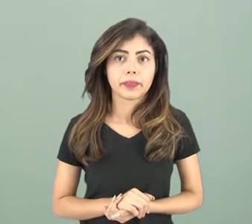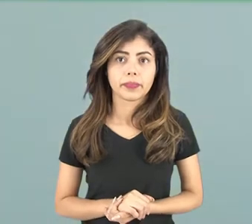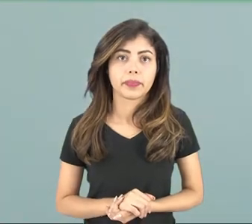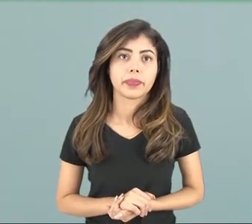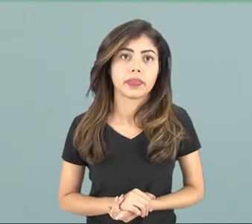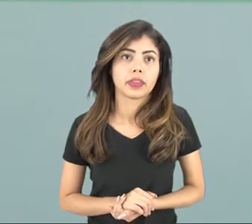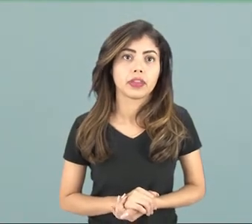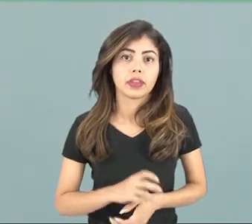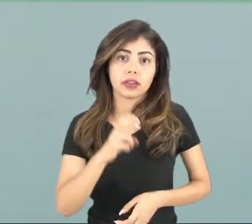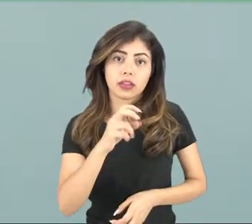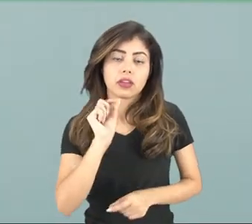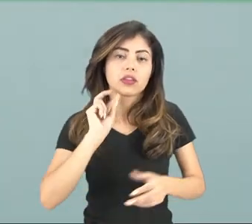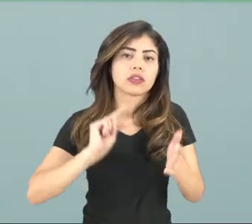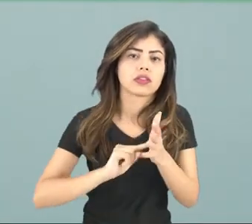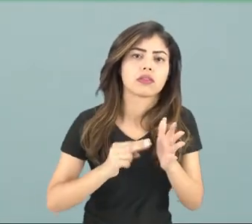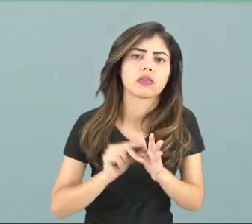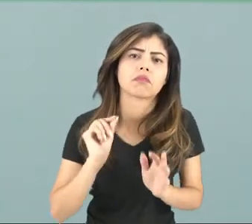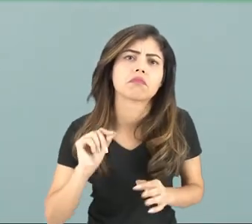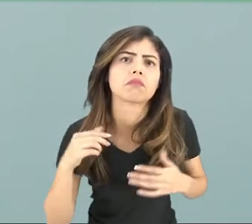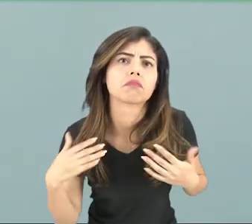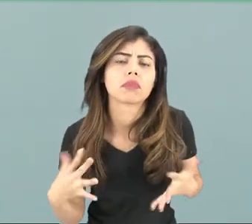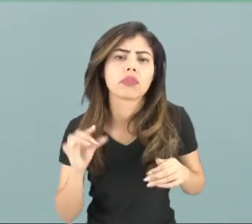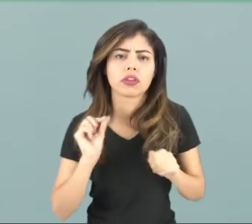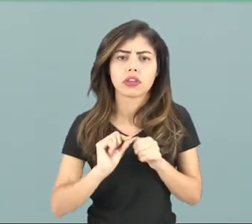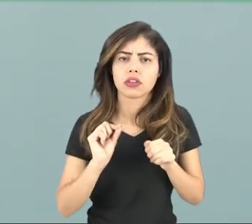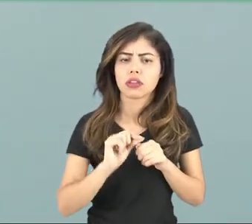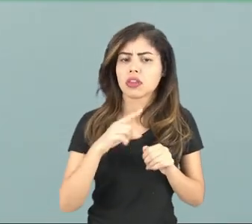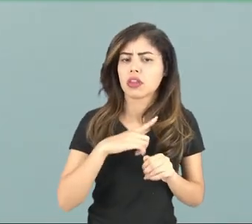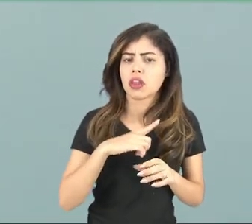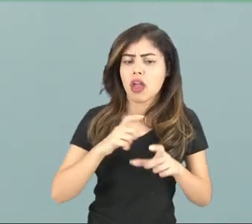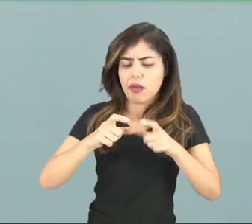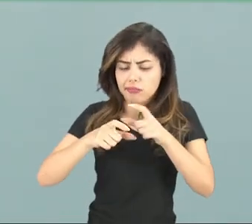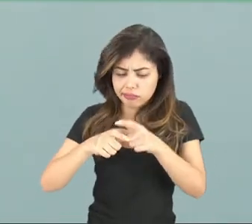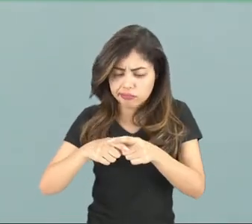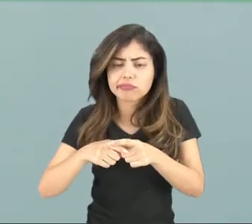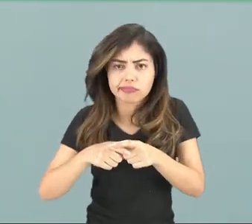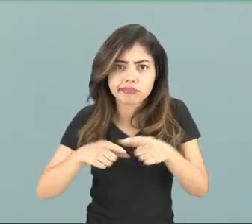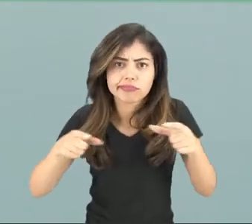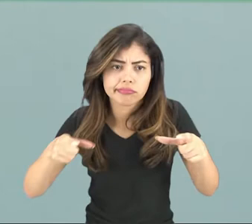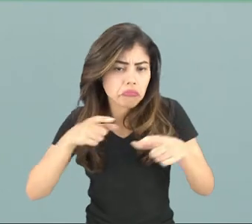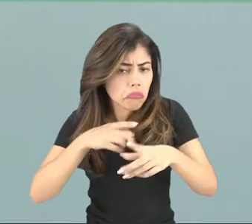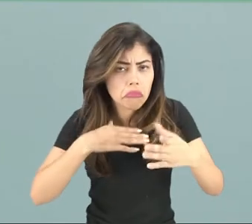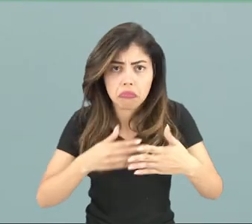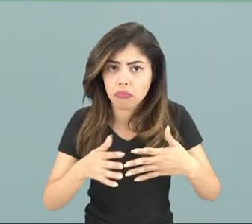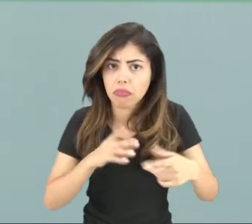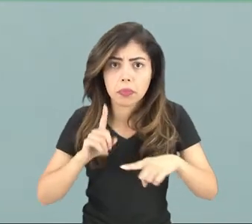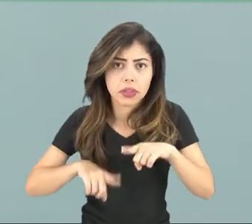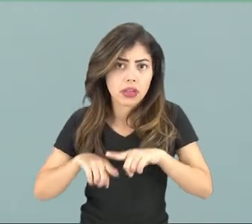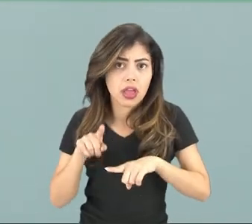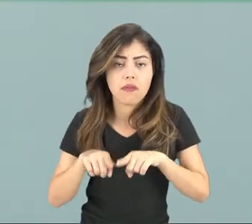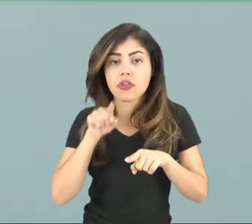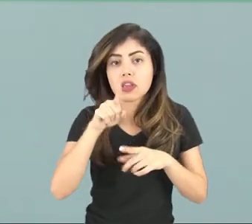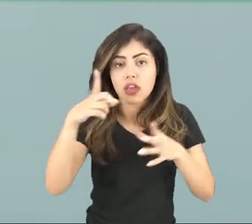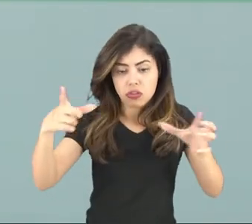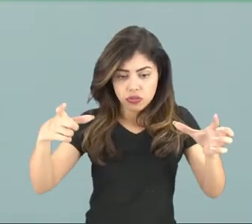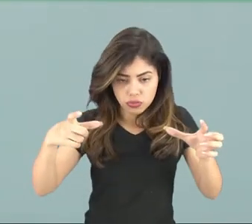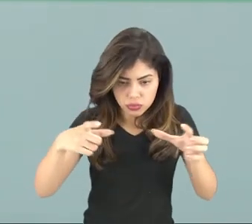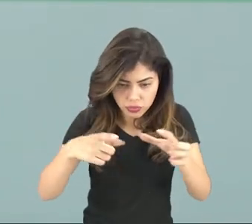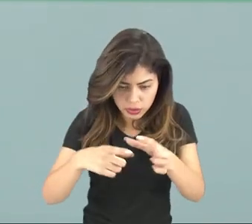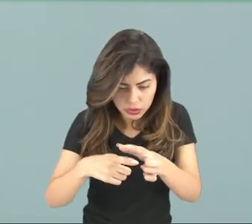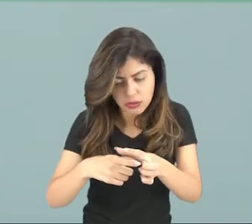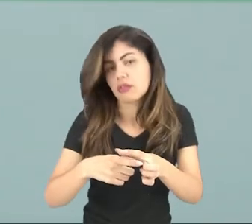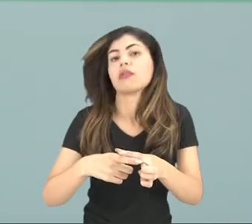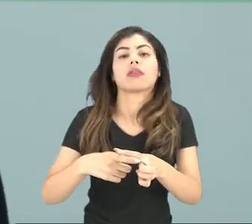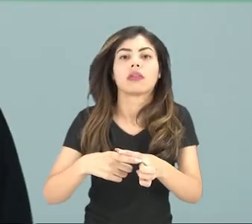A quinta é propriedade. O significa isso? Se você tem um determinado tamanho de imã, um material, e você quer diminuir o tamanho